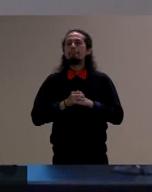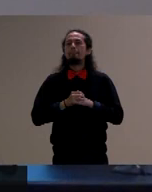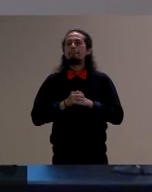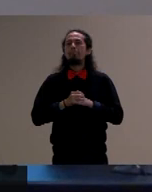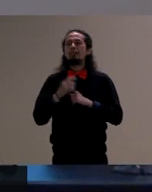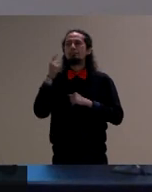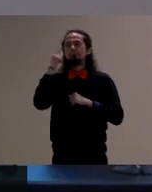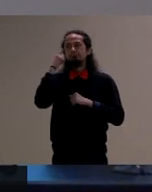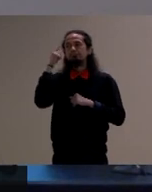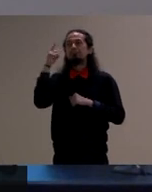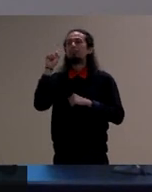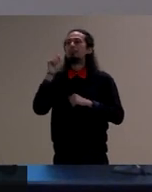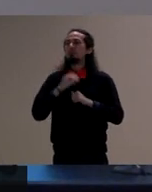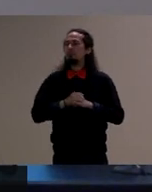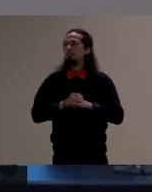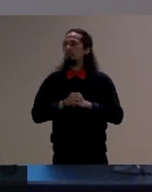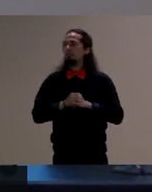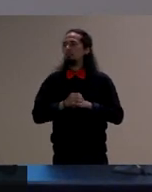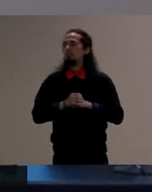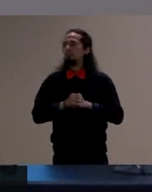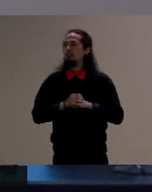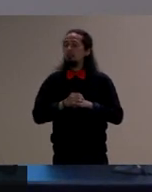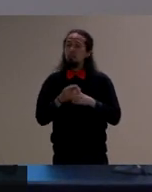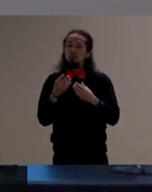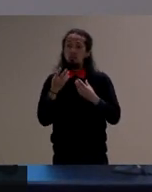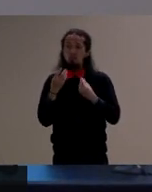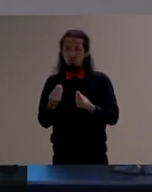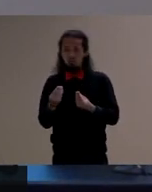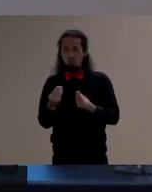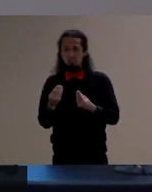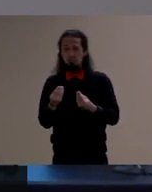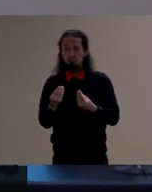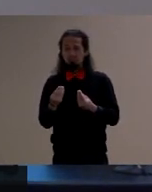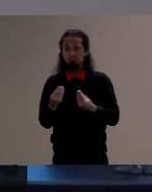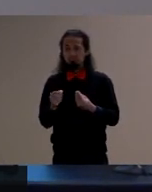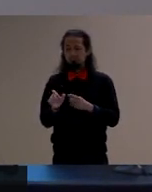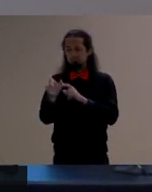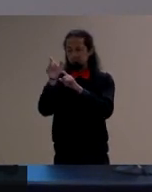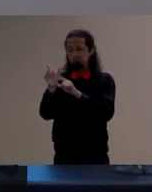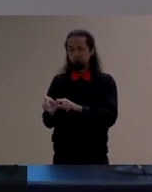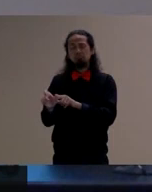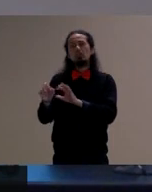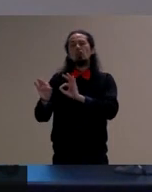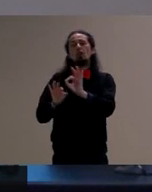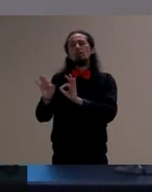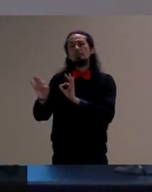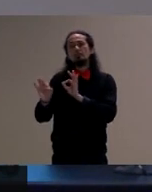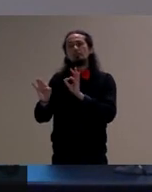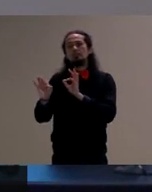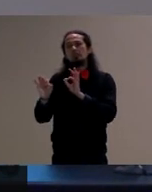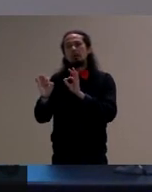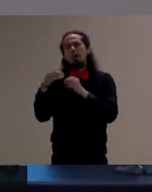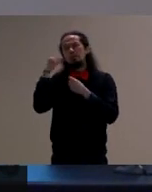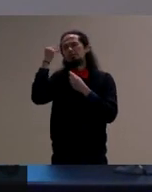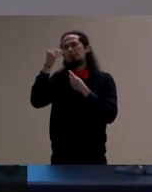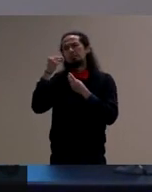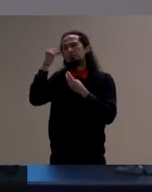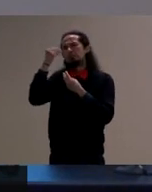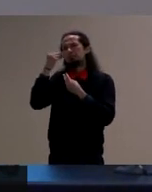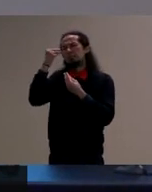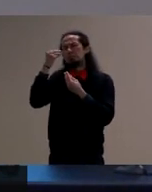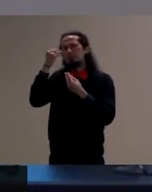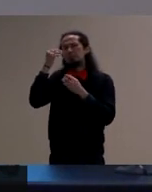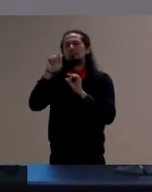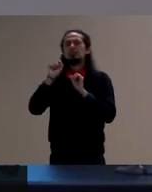ideia de como que ele organiza então essas situações de experiência então pensar um pouco na escolha dos materiais